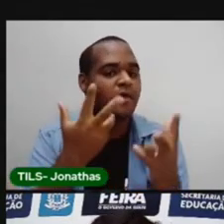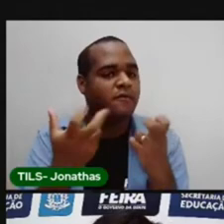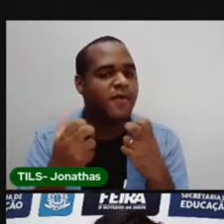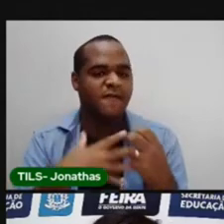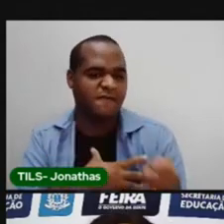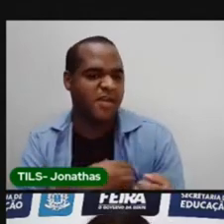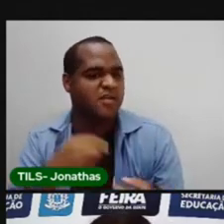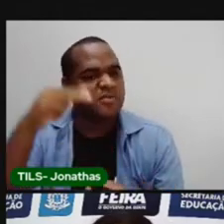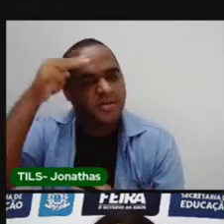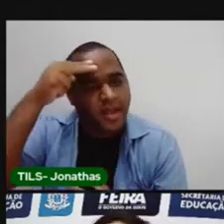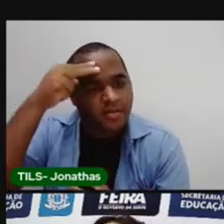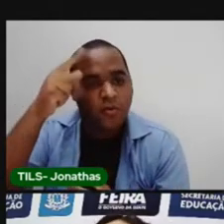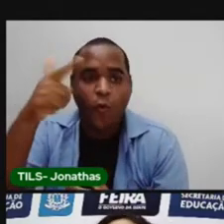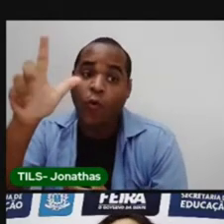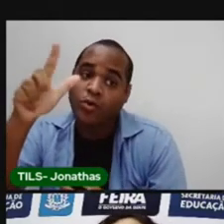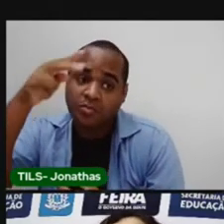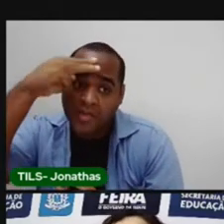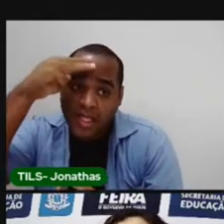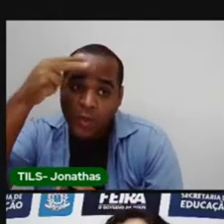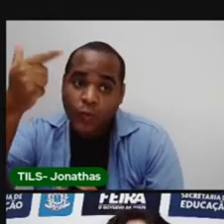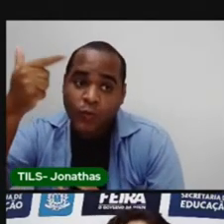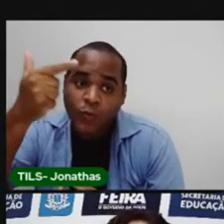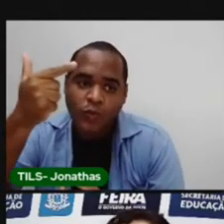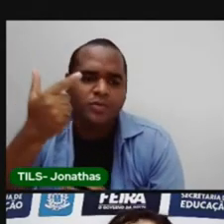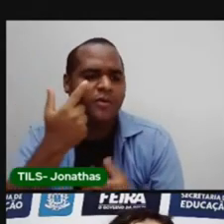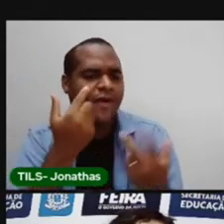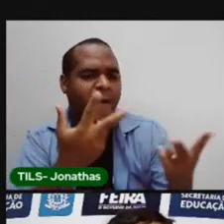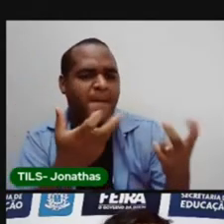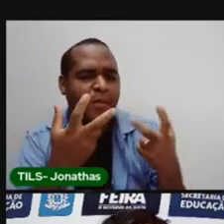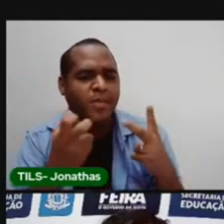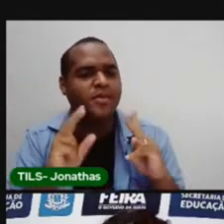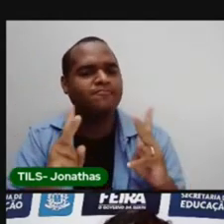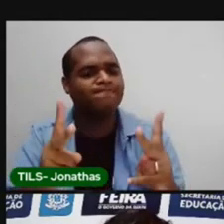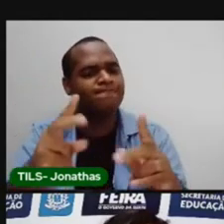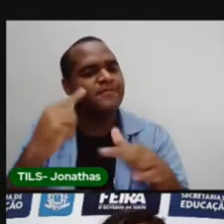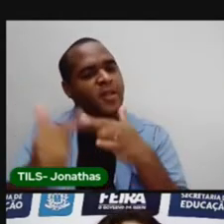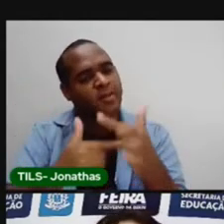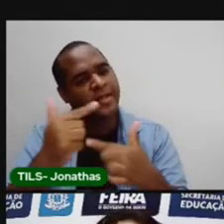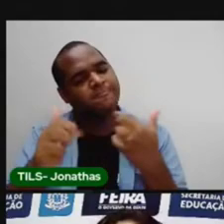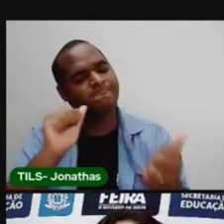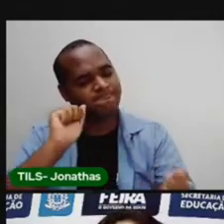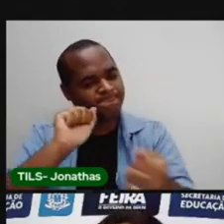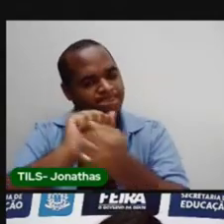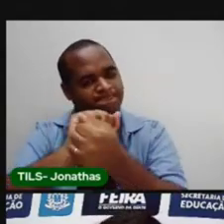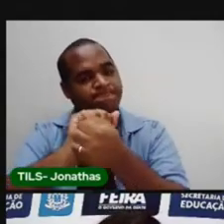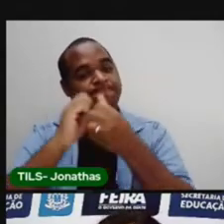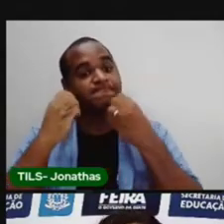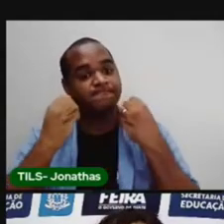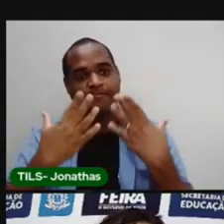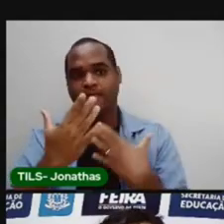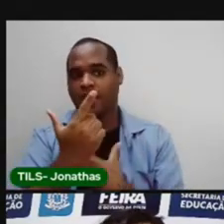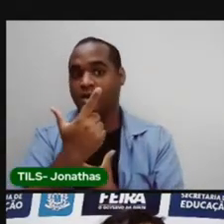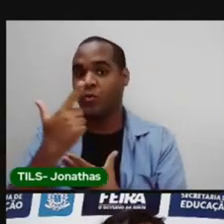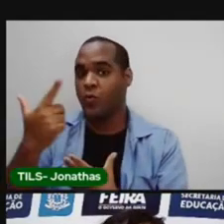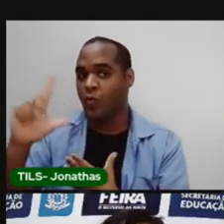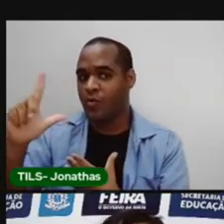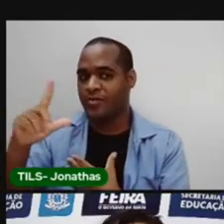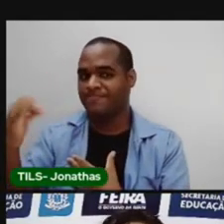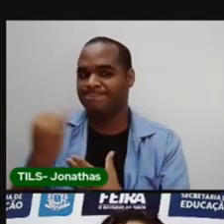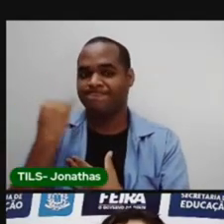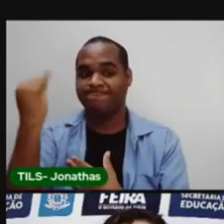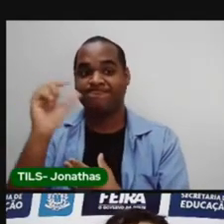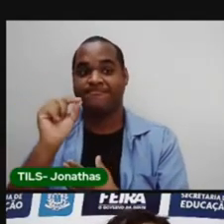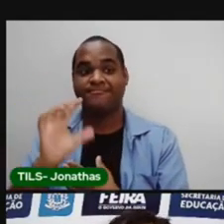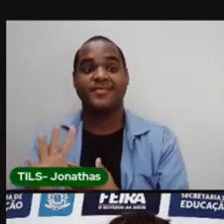filhos, os netos, os bisnetos, pudessem continuar com o trabalho daquela forma. E uma outra coisa que aconteceu,